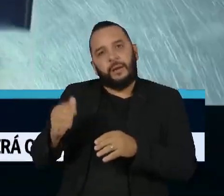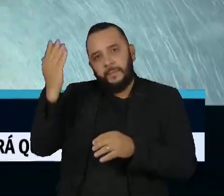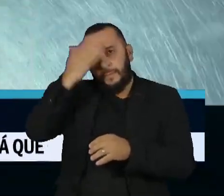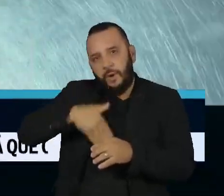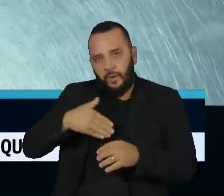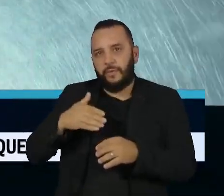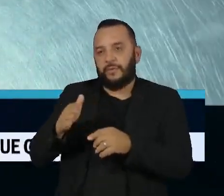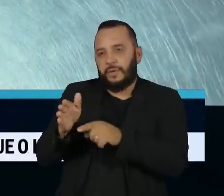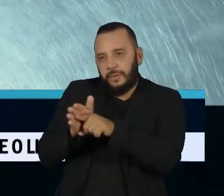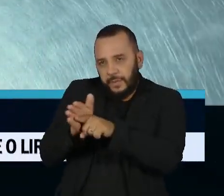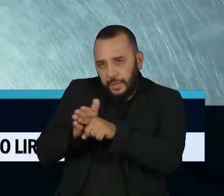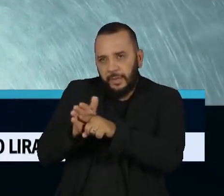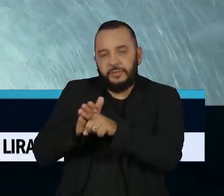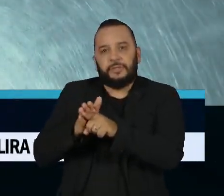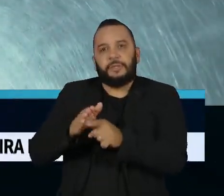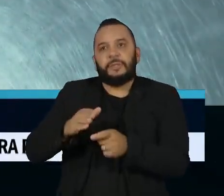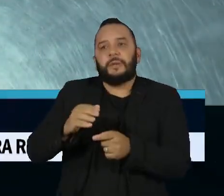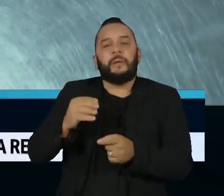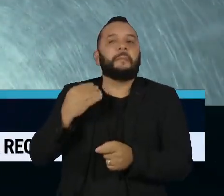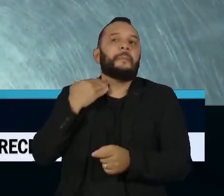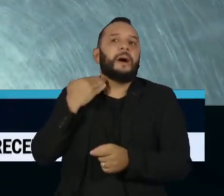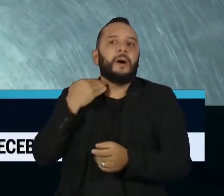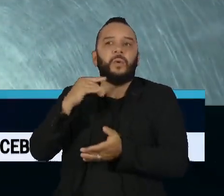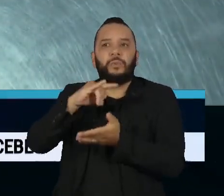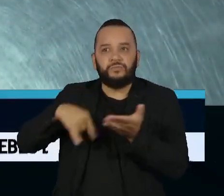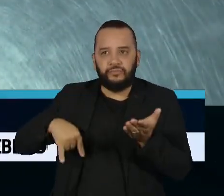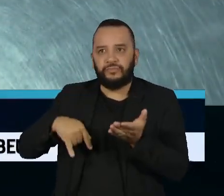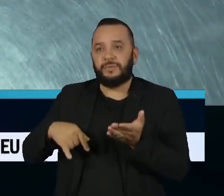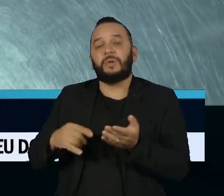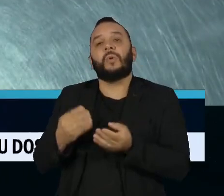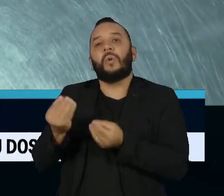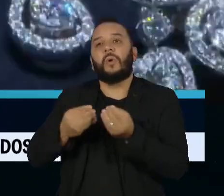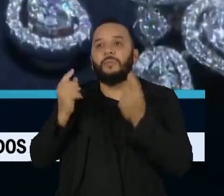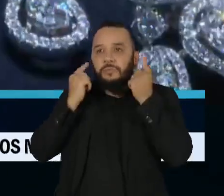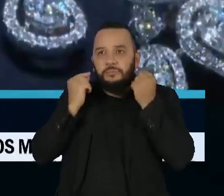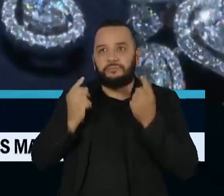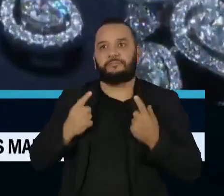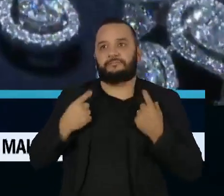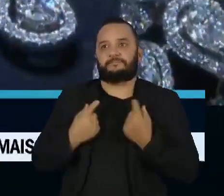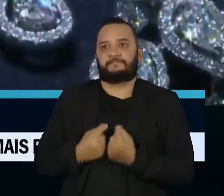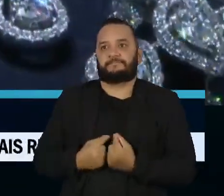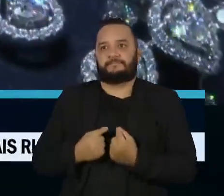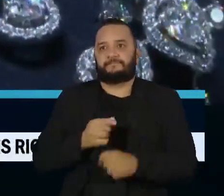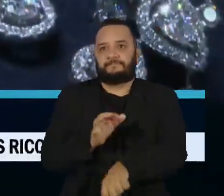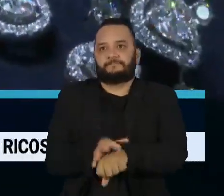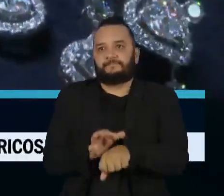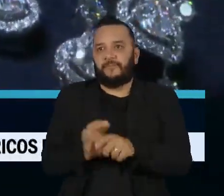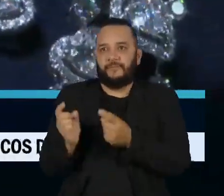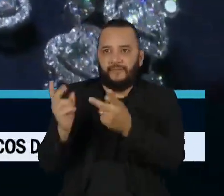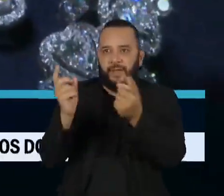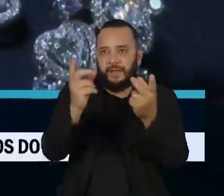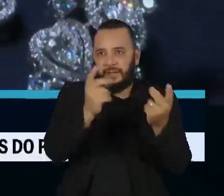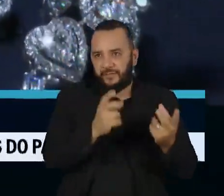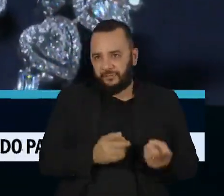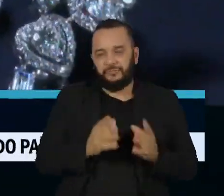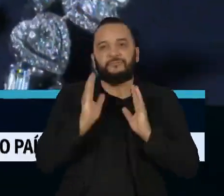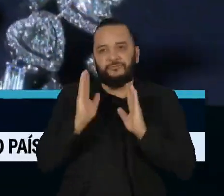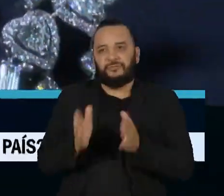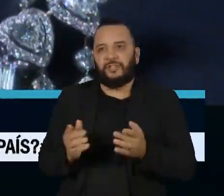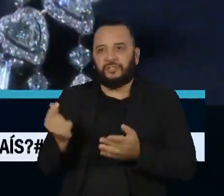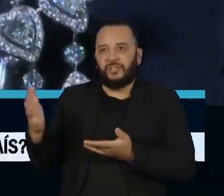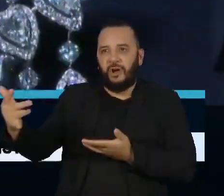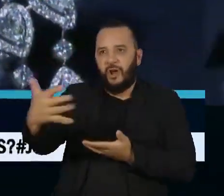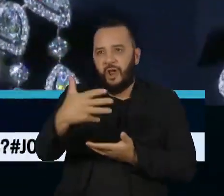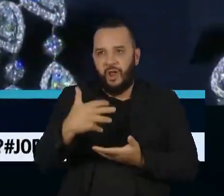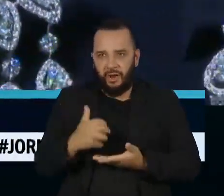no inquérito que investiga a venda ilegal de joias e presentes recebidos em viagens ao exterior durante o